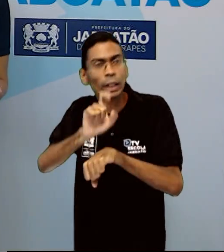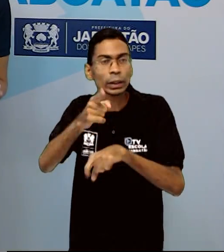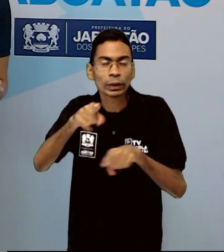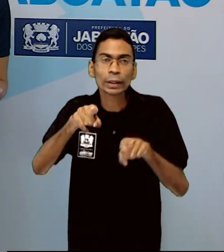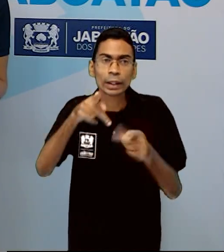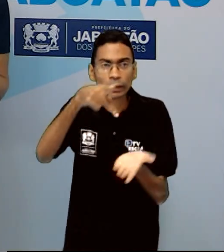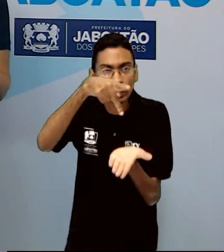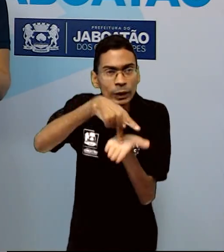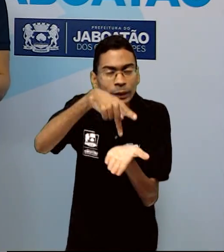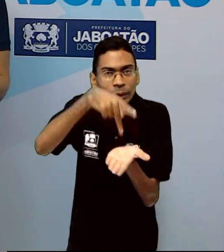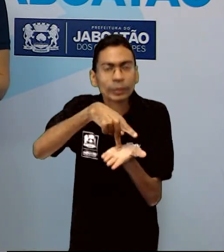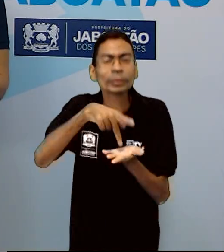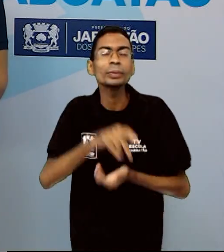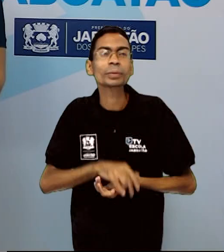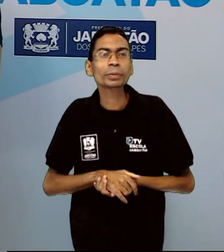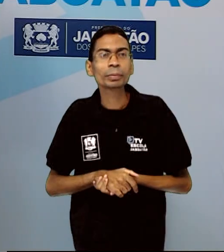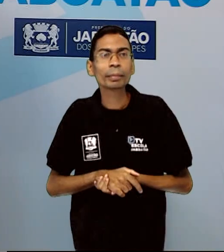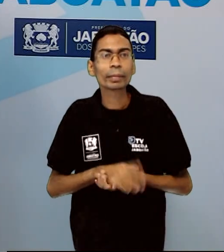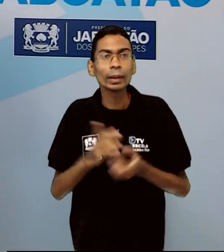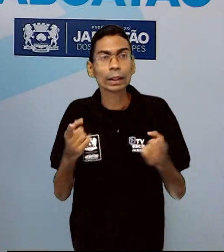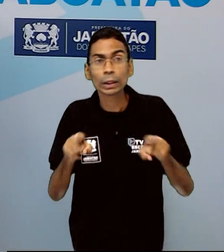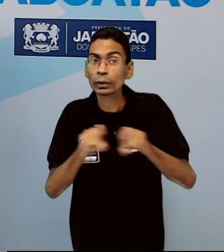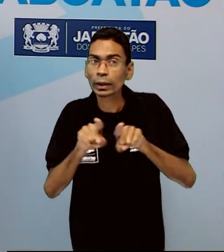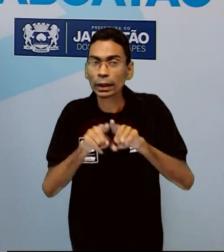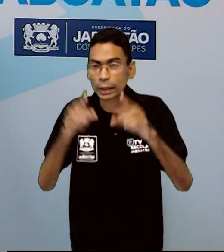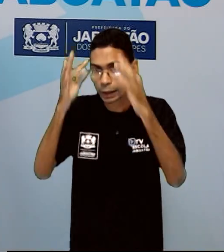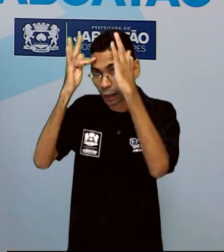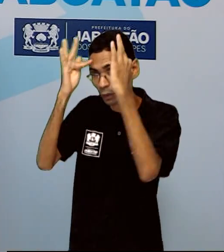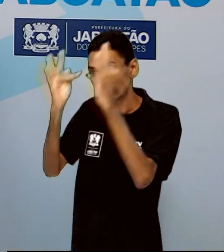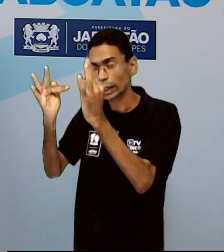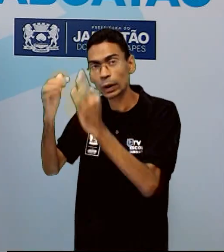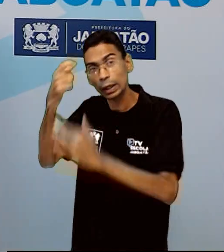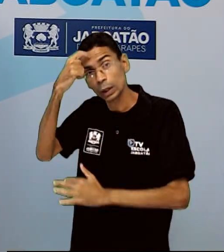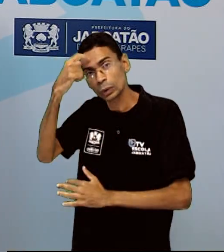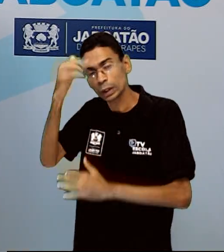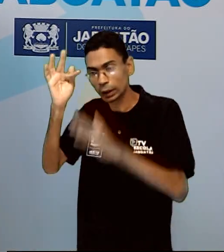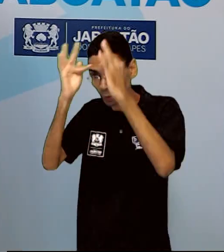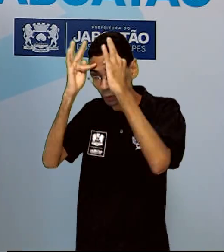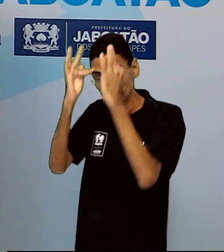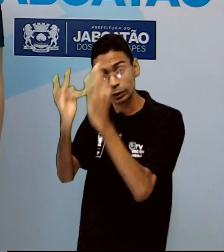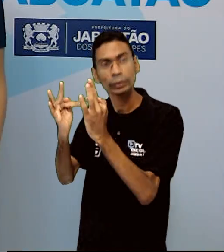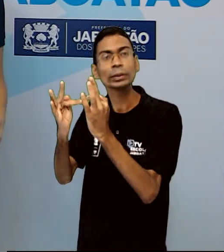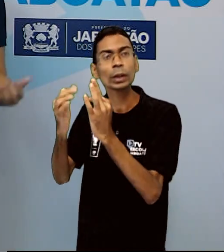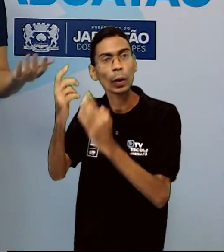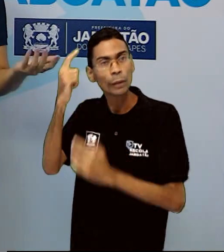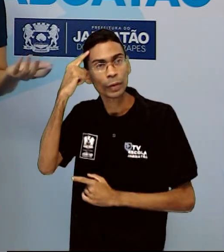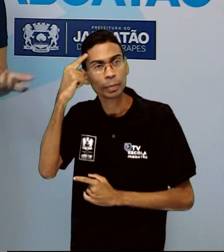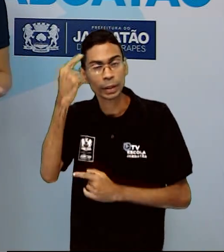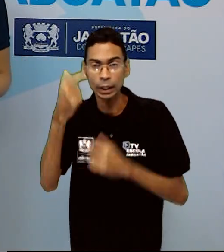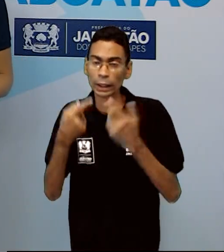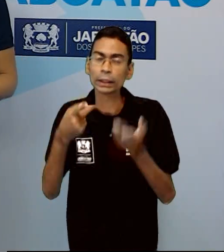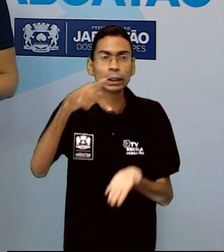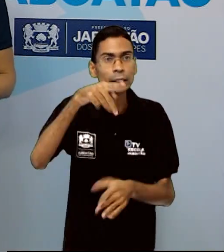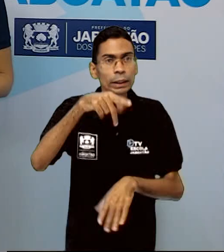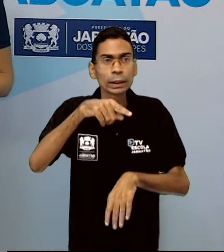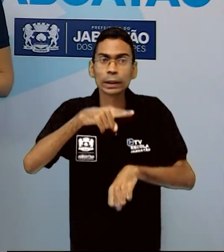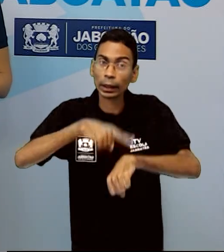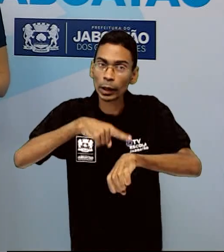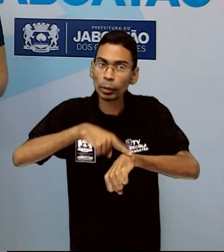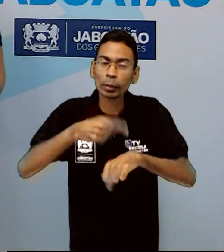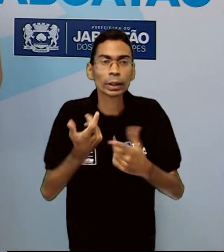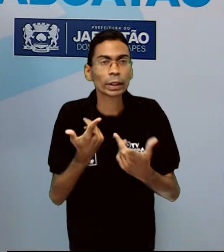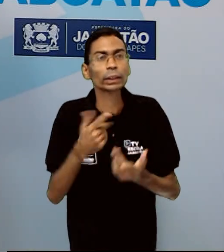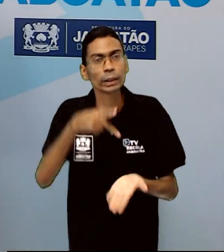pessoa e ser fiel ao dever. Já o conceito de direito, os direitos garantidos, são